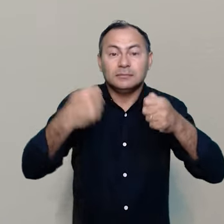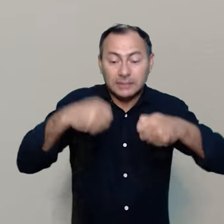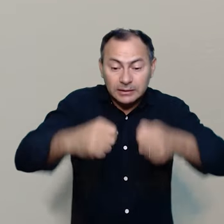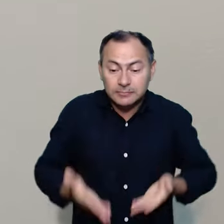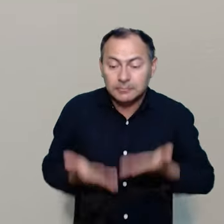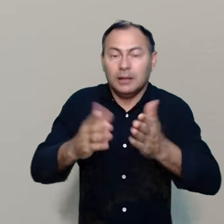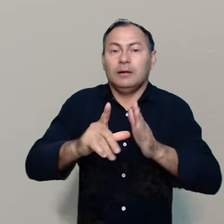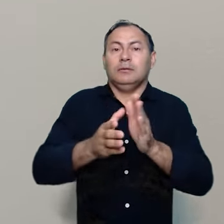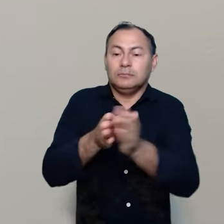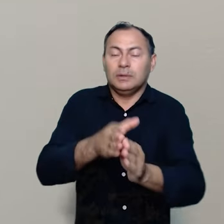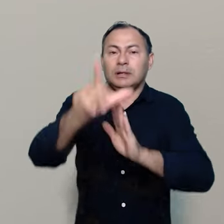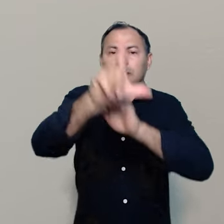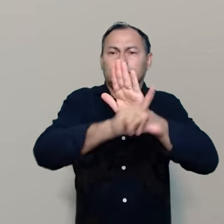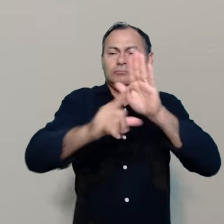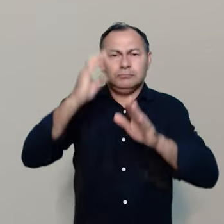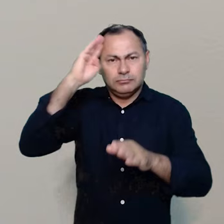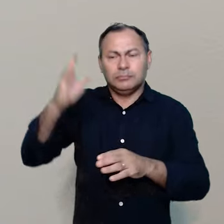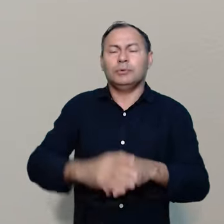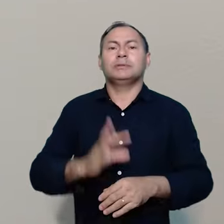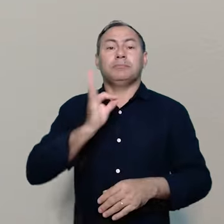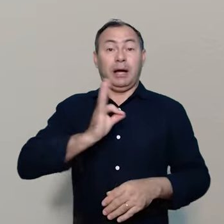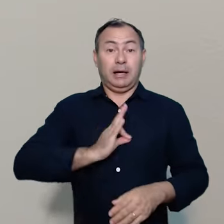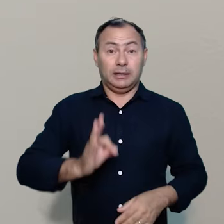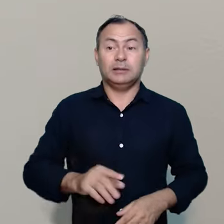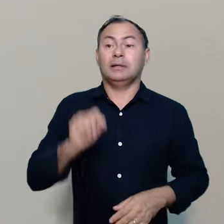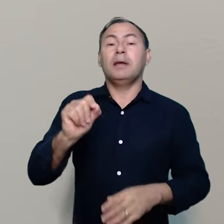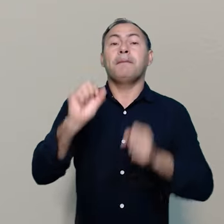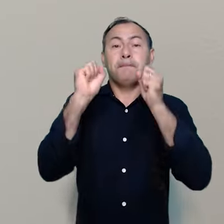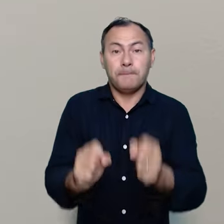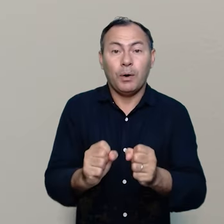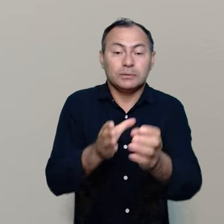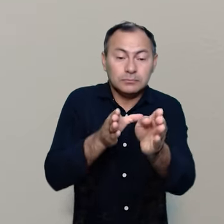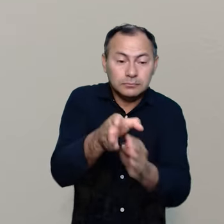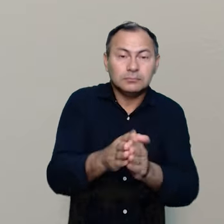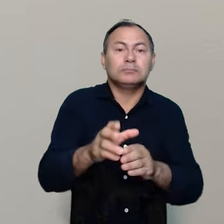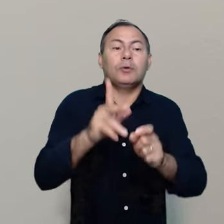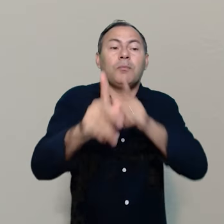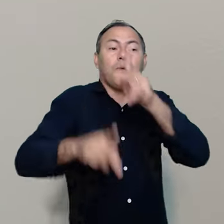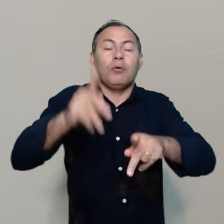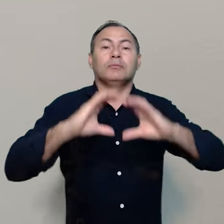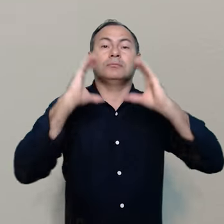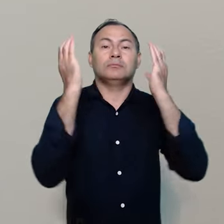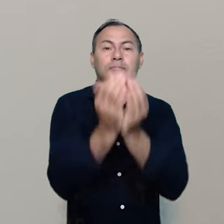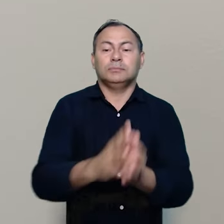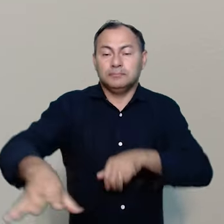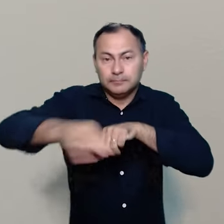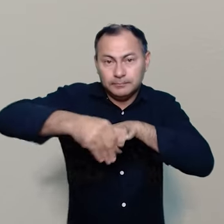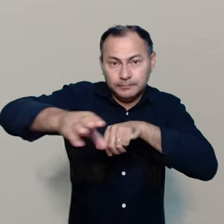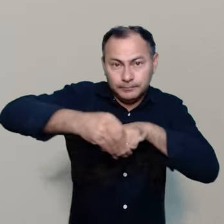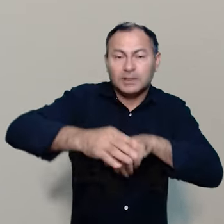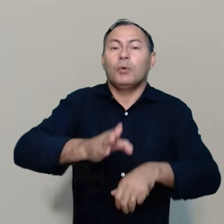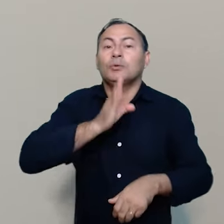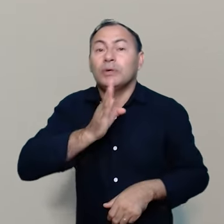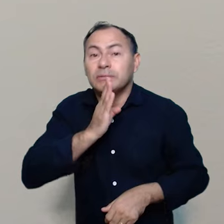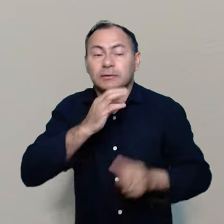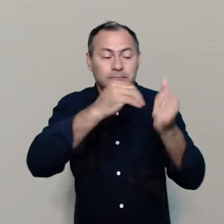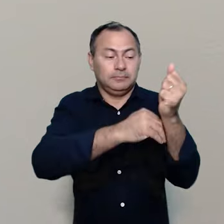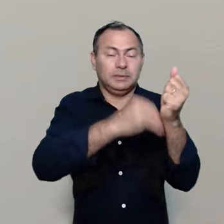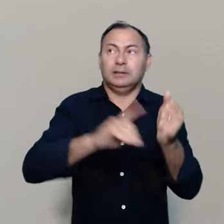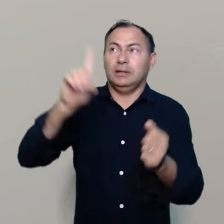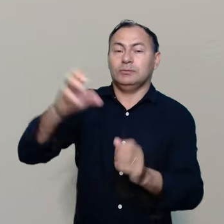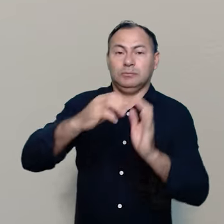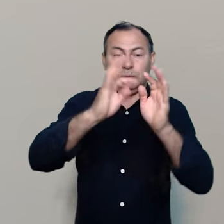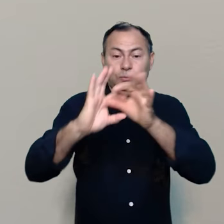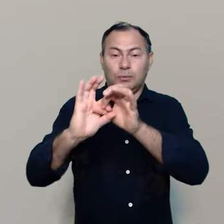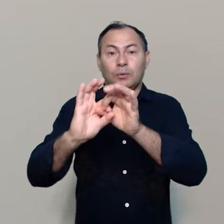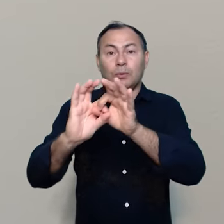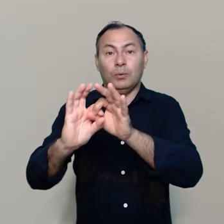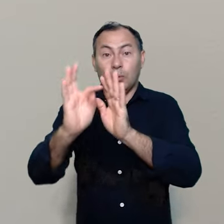texto